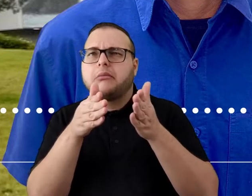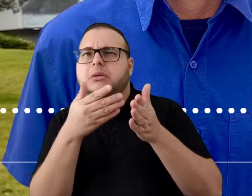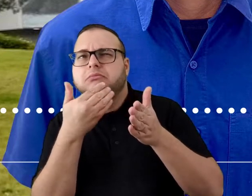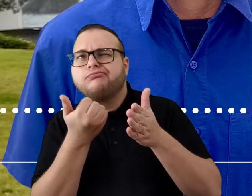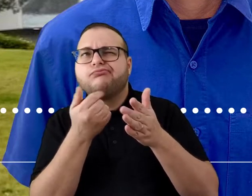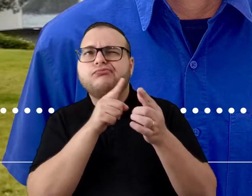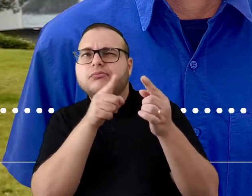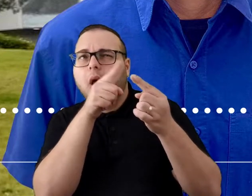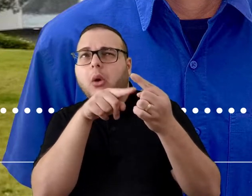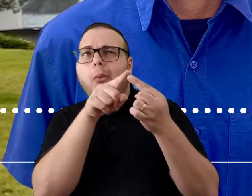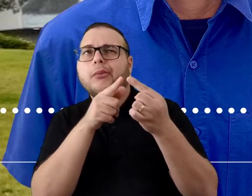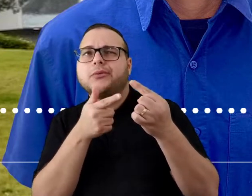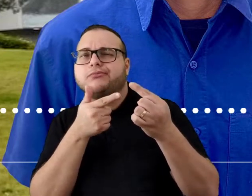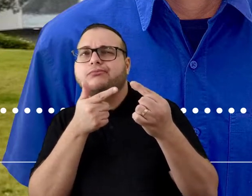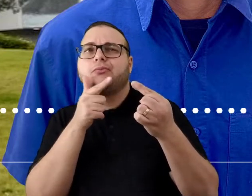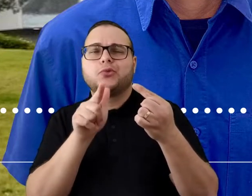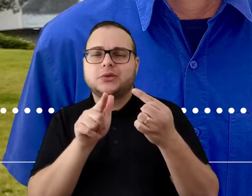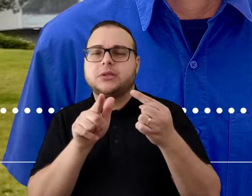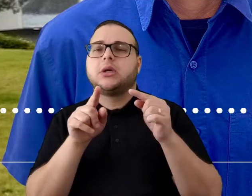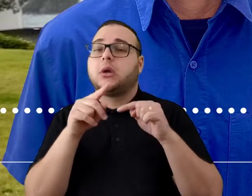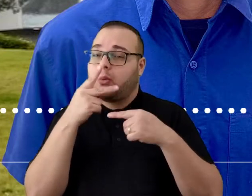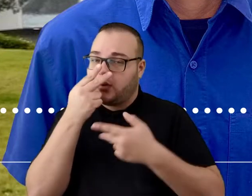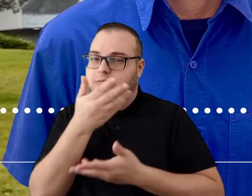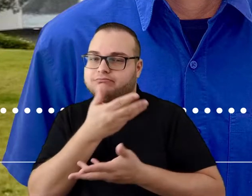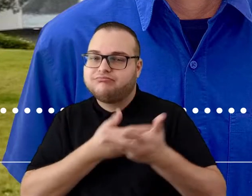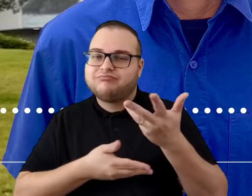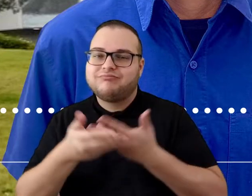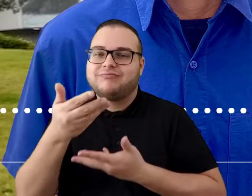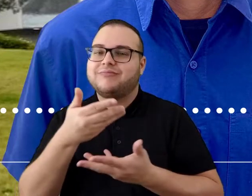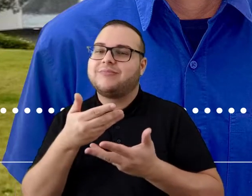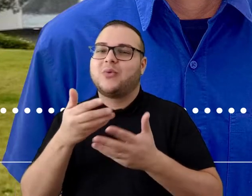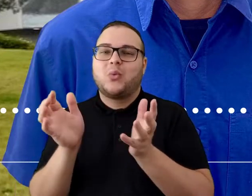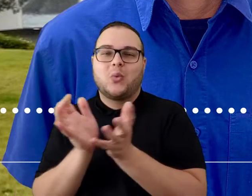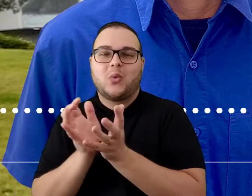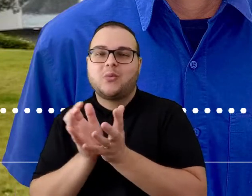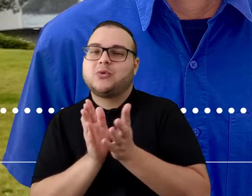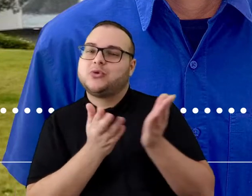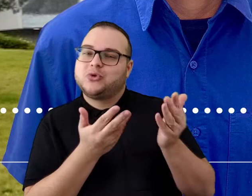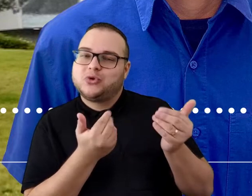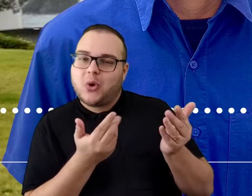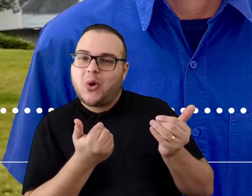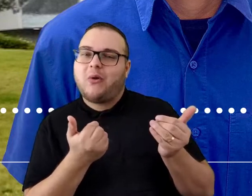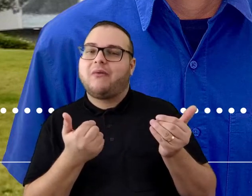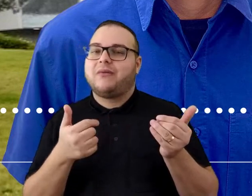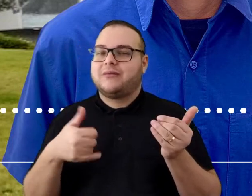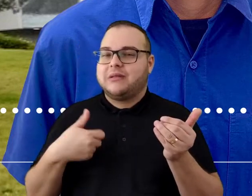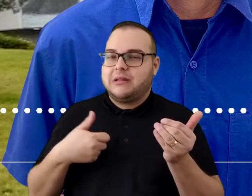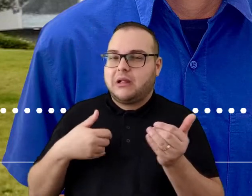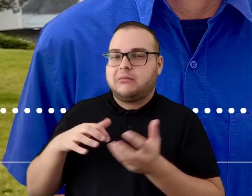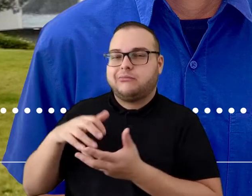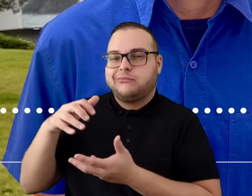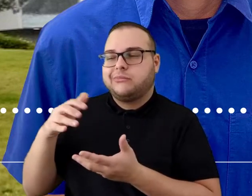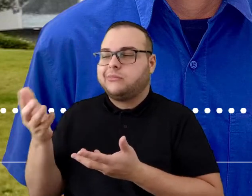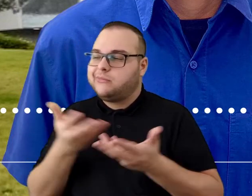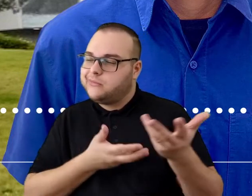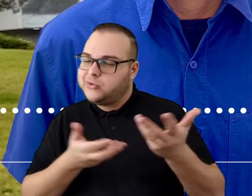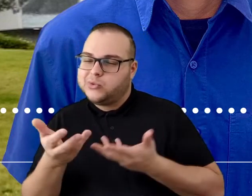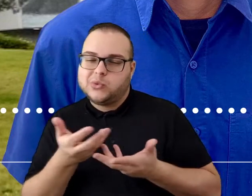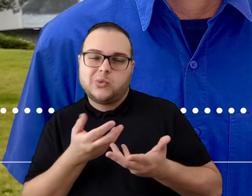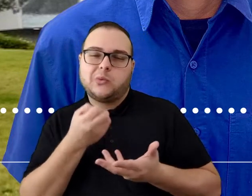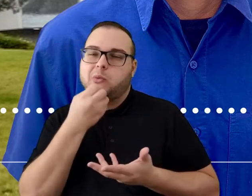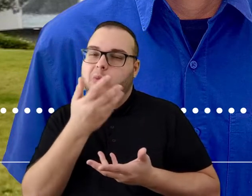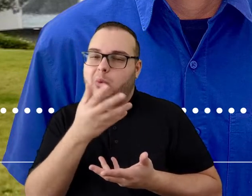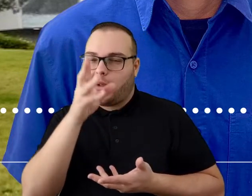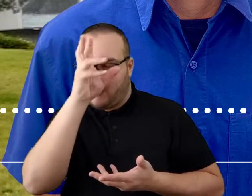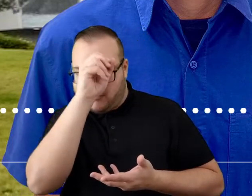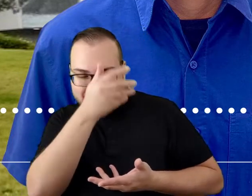igual ela falou assim, né? É mesclar equipe. Eu acho que eu adoro trabalhar com pessoas jovens, né? Sempre ouço eles, dou exemplo para eles, mas